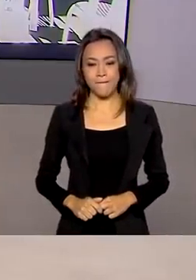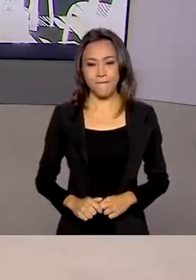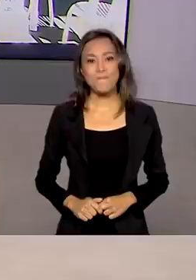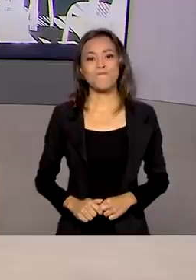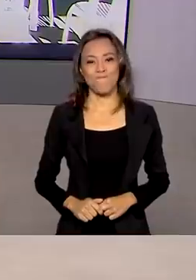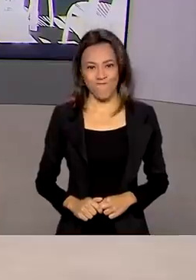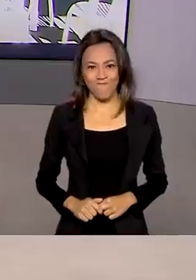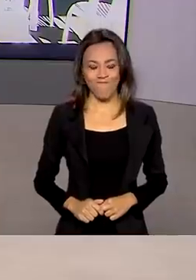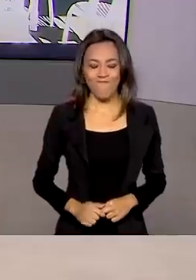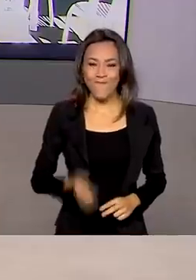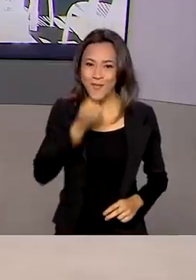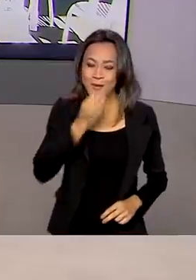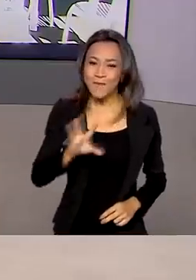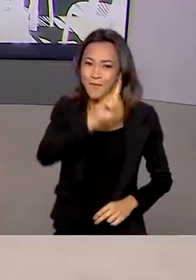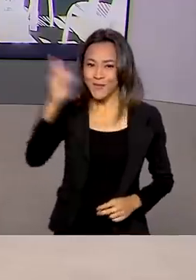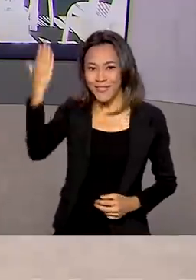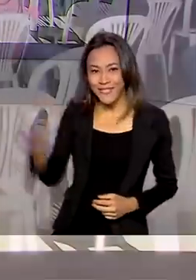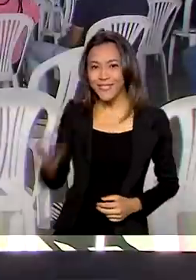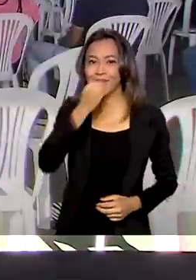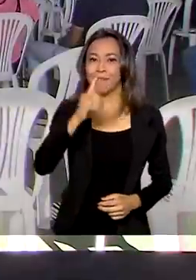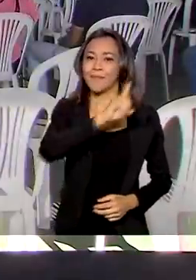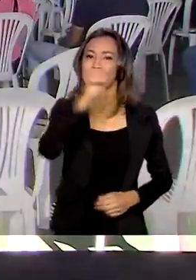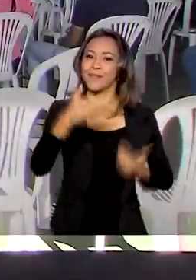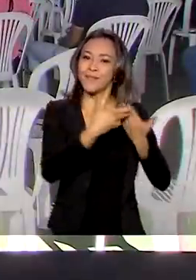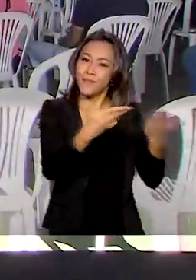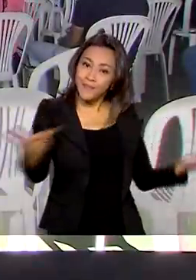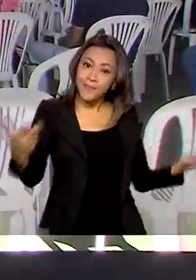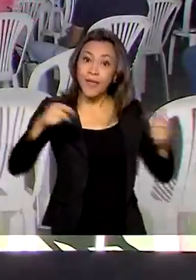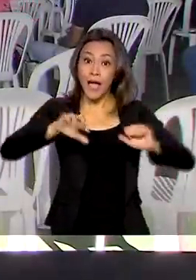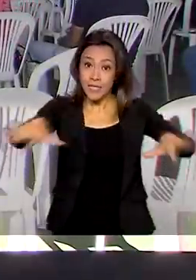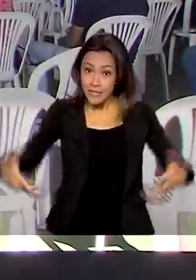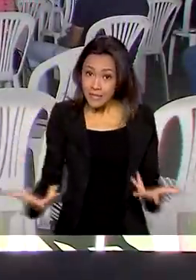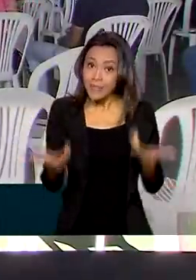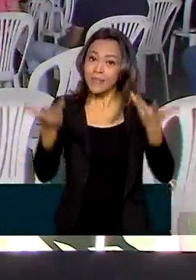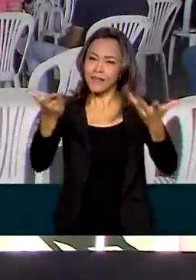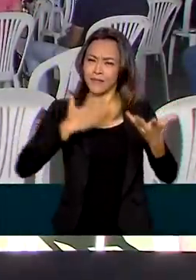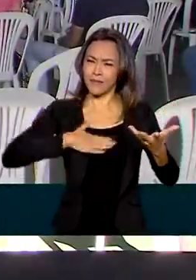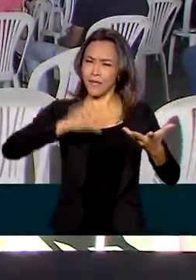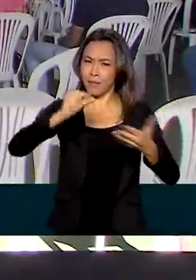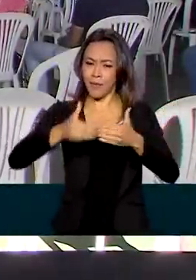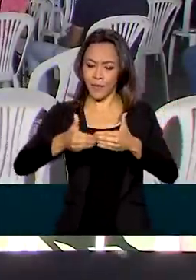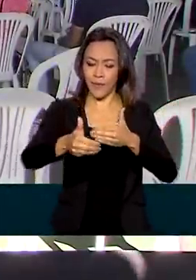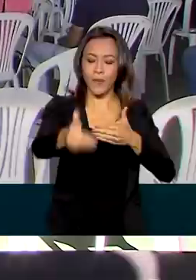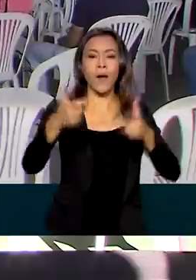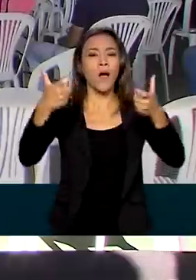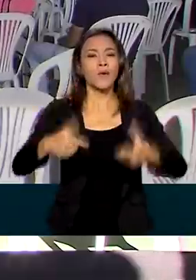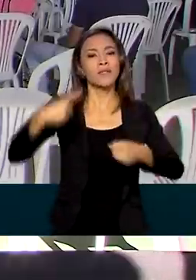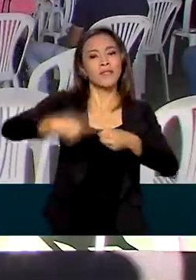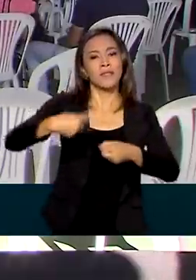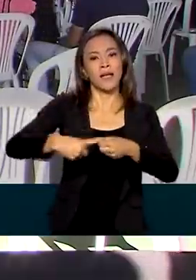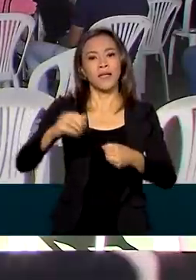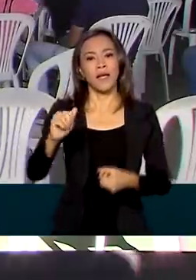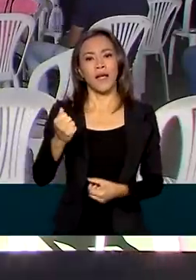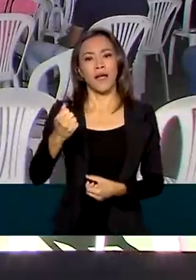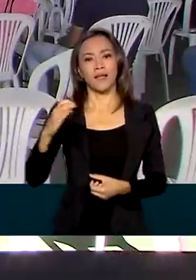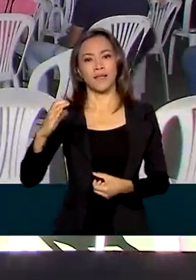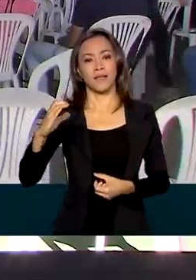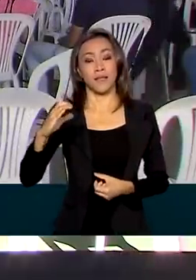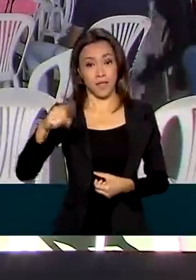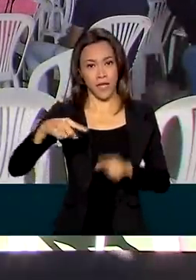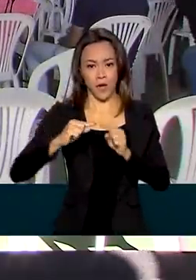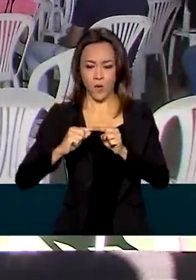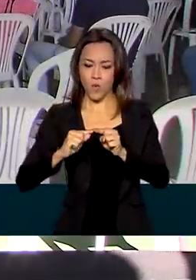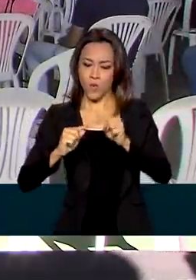Bom dia, Popov. Bom dia para todo mundo. A cerimônia acontece daqui a pouquinho aqui no município de Açailândia, que fica a quase 600